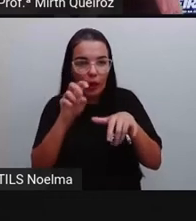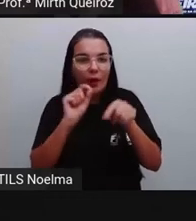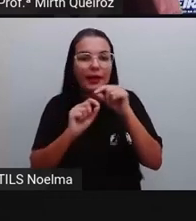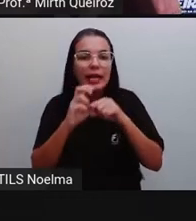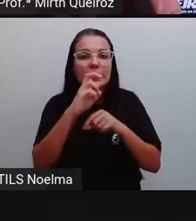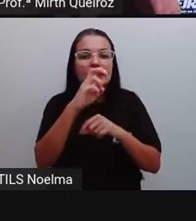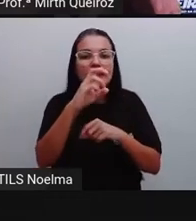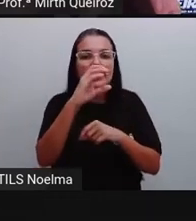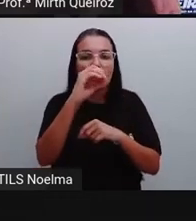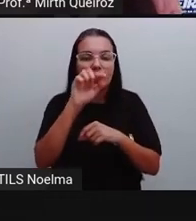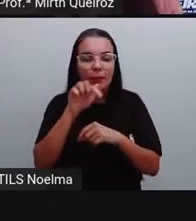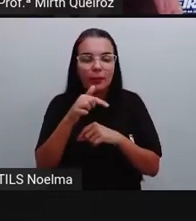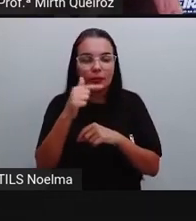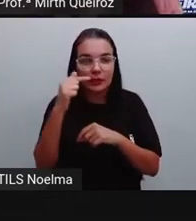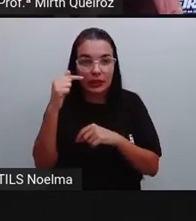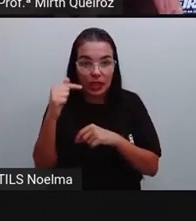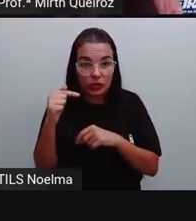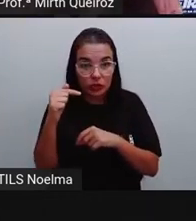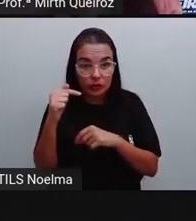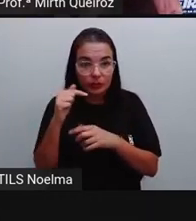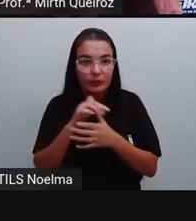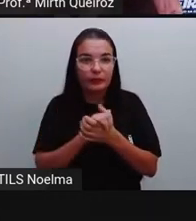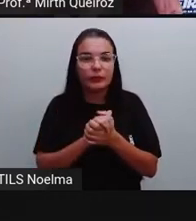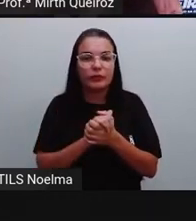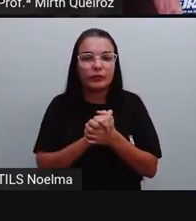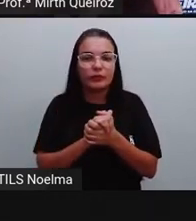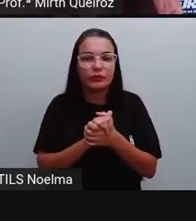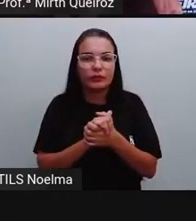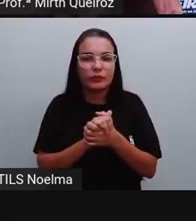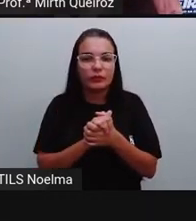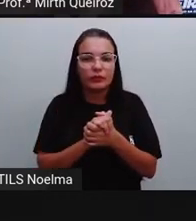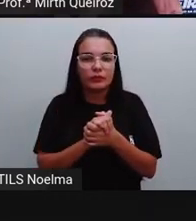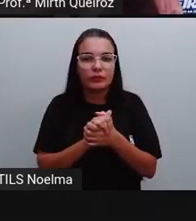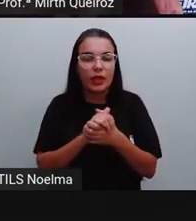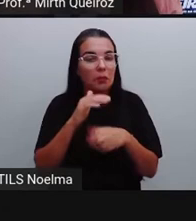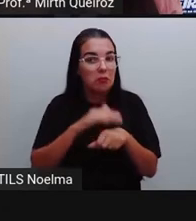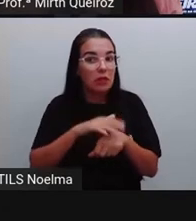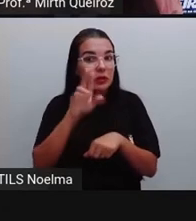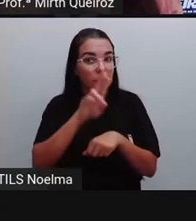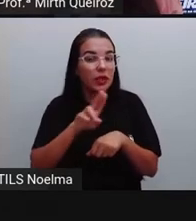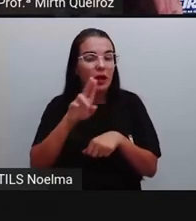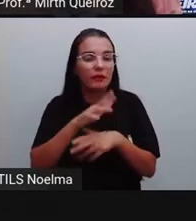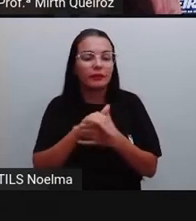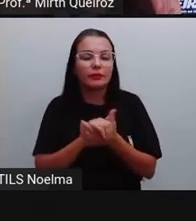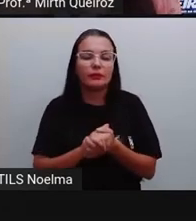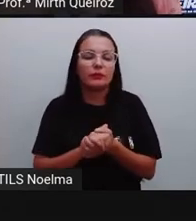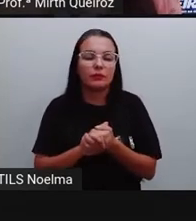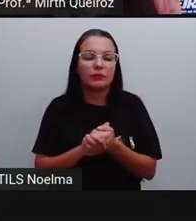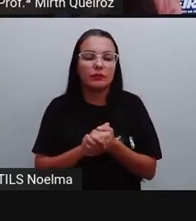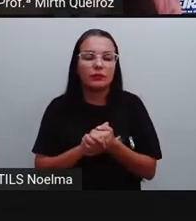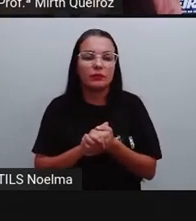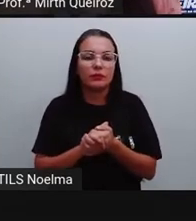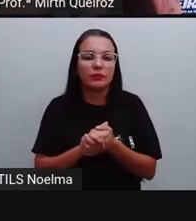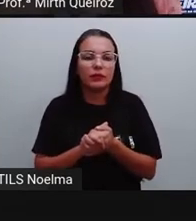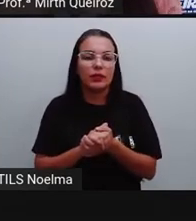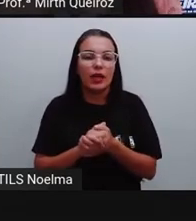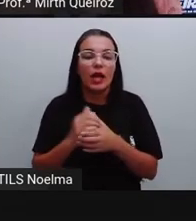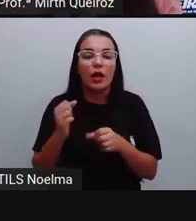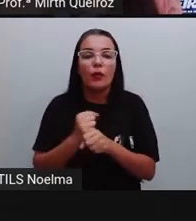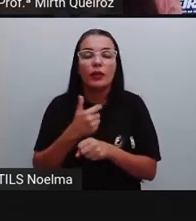era 50,7%. 50,7%.